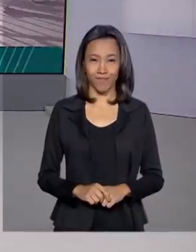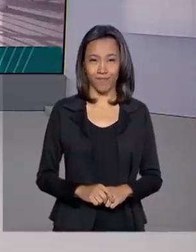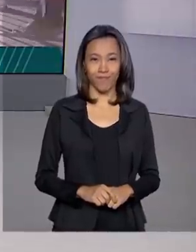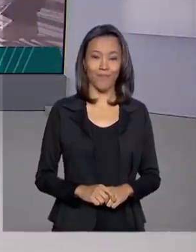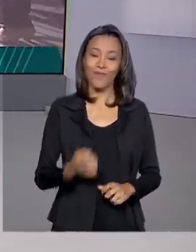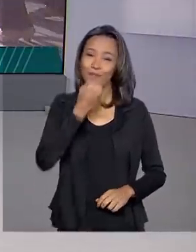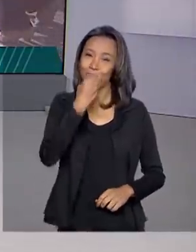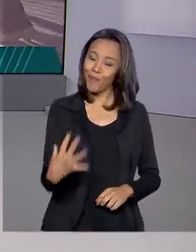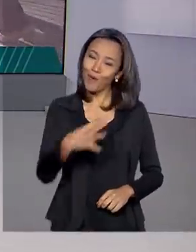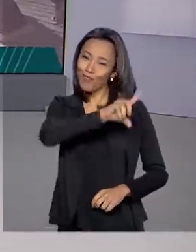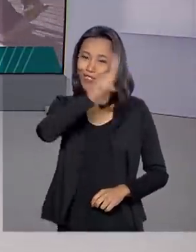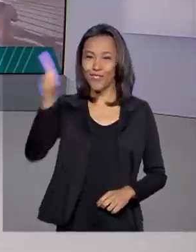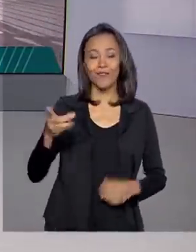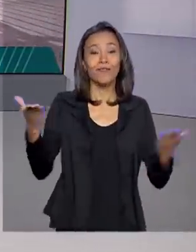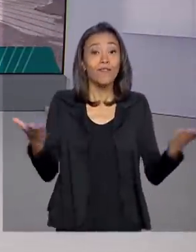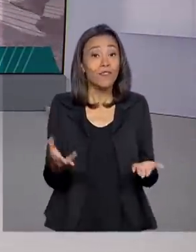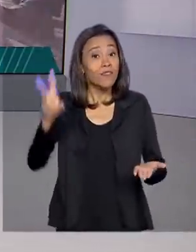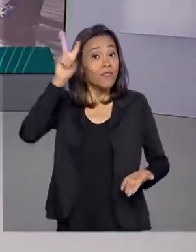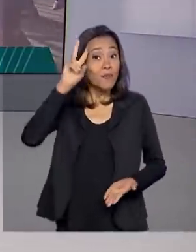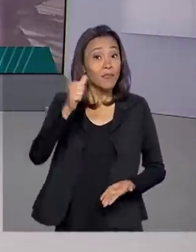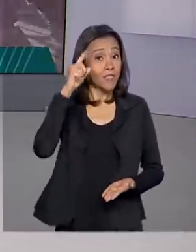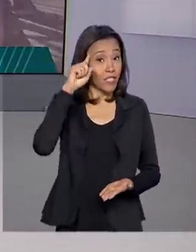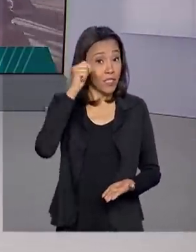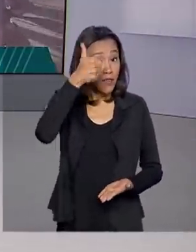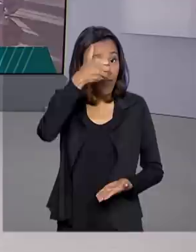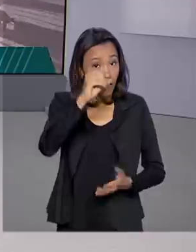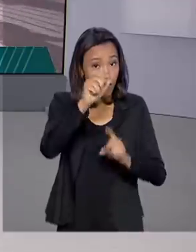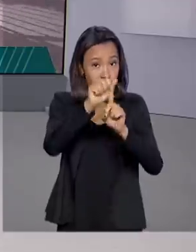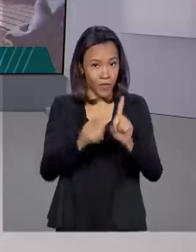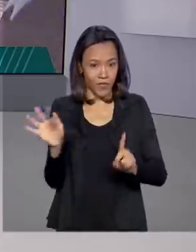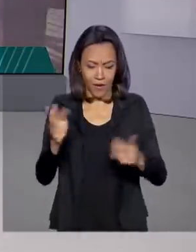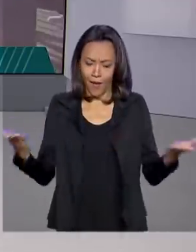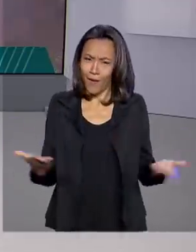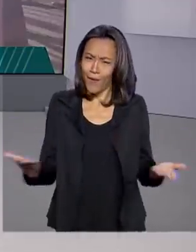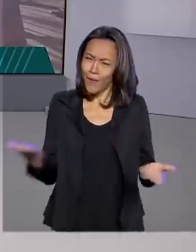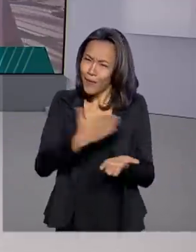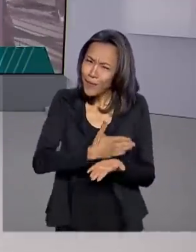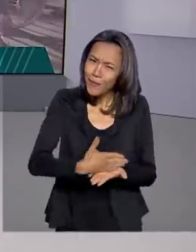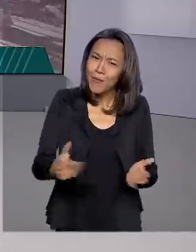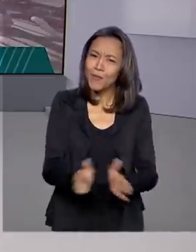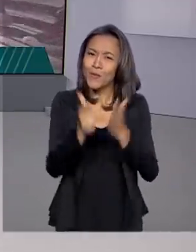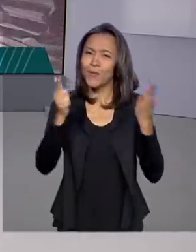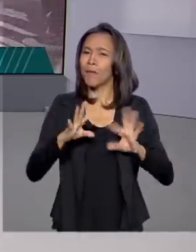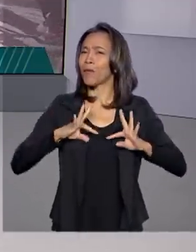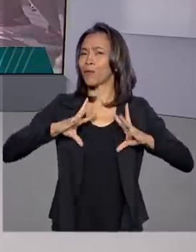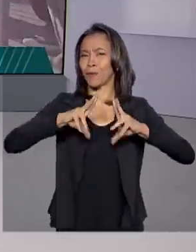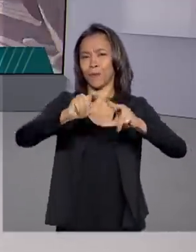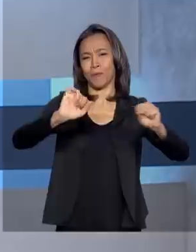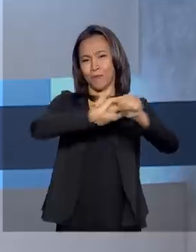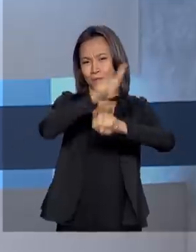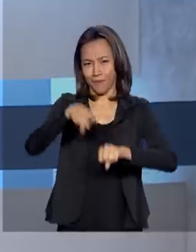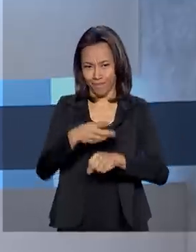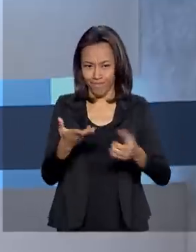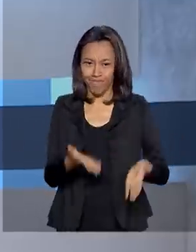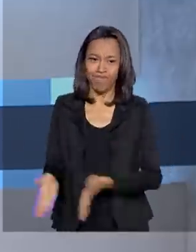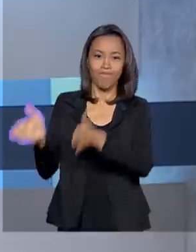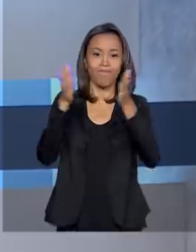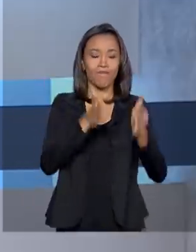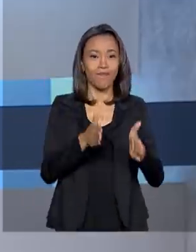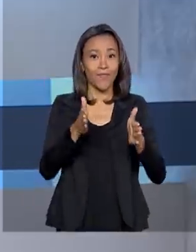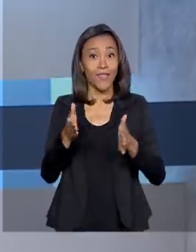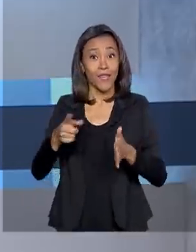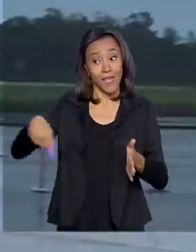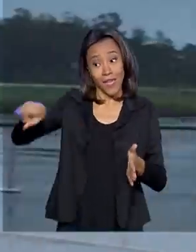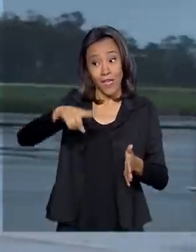Bom dia, hoje é segunda-feira, 10 de fevereiro. Começa agora o Brasil em dia para todo o país. De